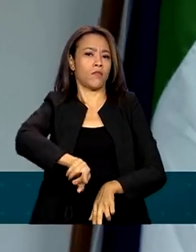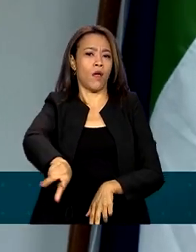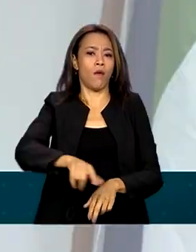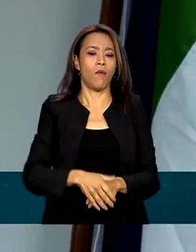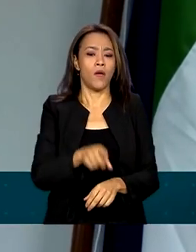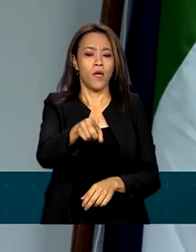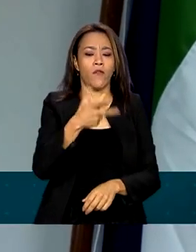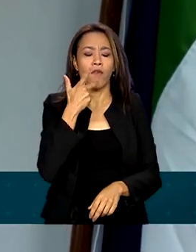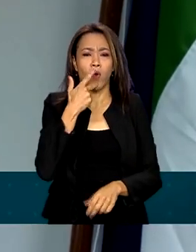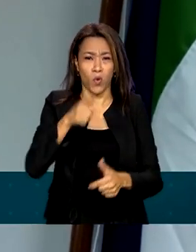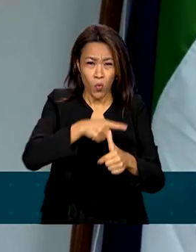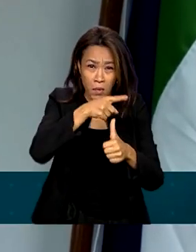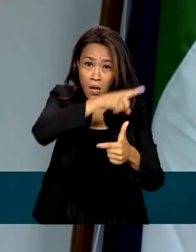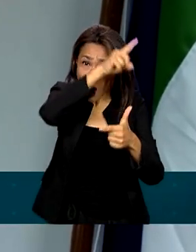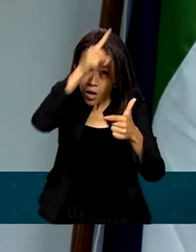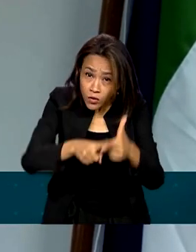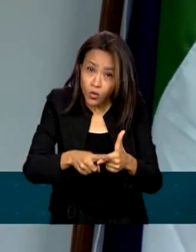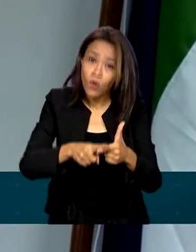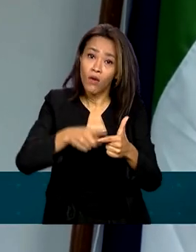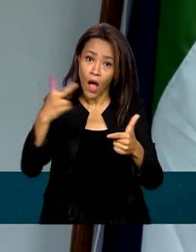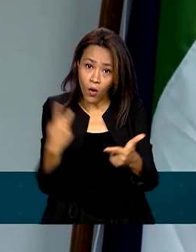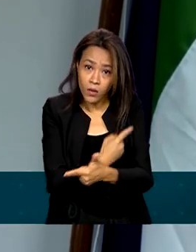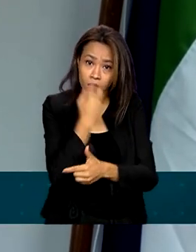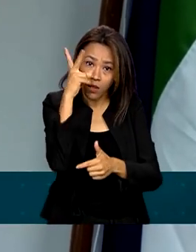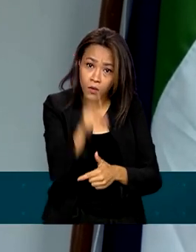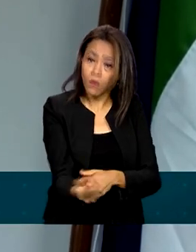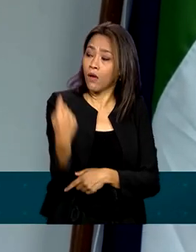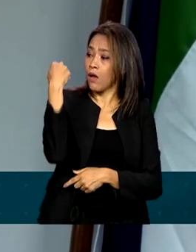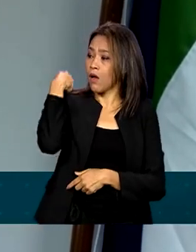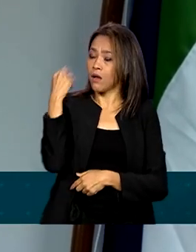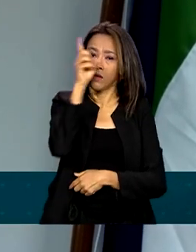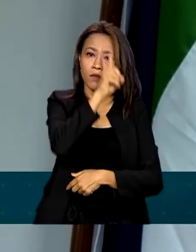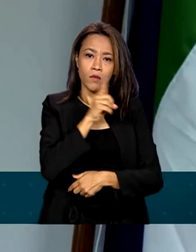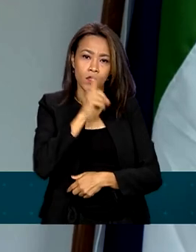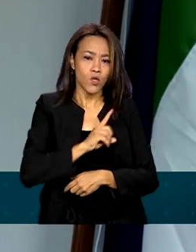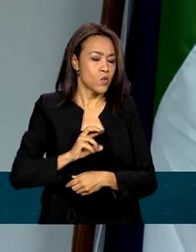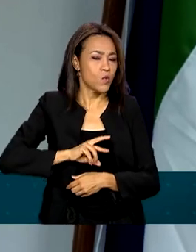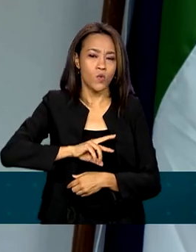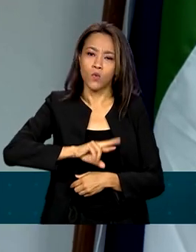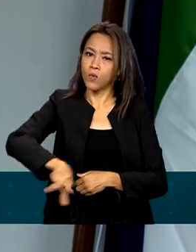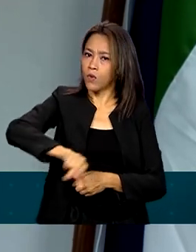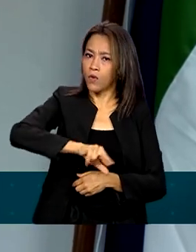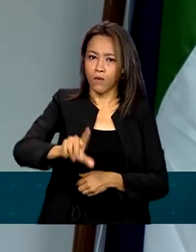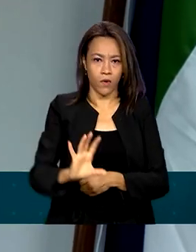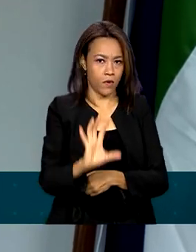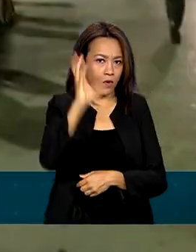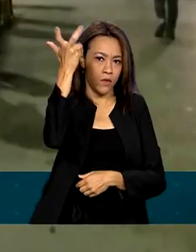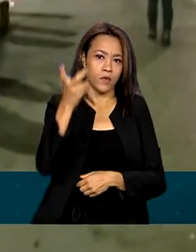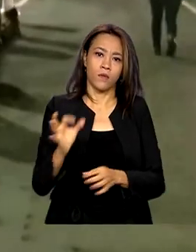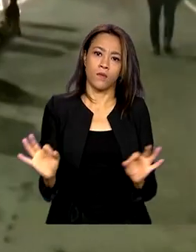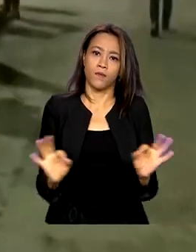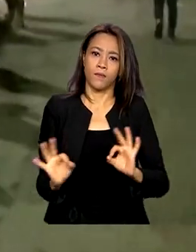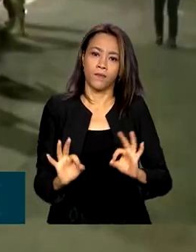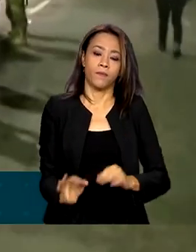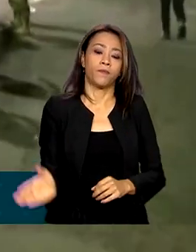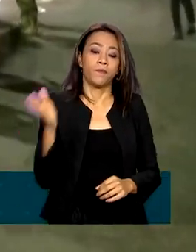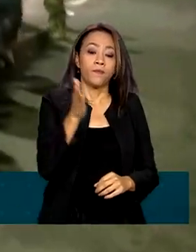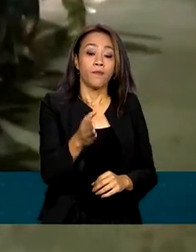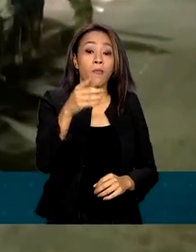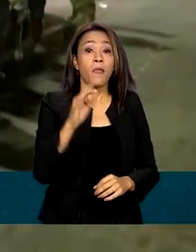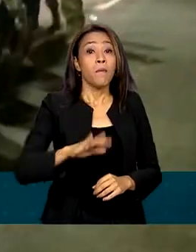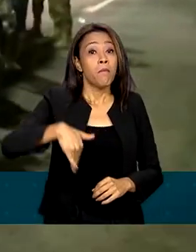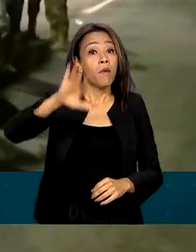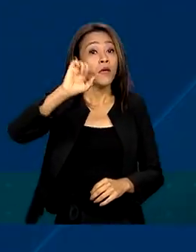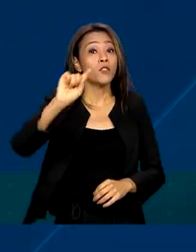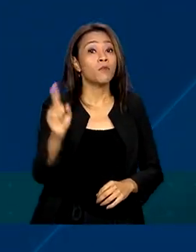repetir os fatos inaceitáveis que aconteceram no último dia 8. Mais de 1.500